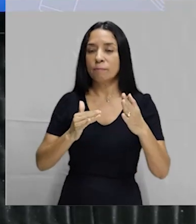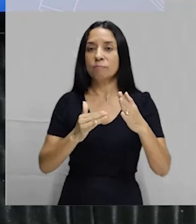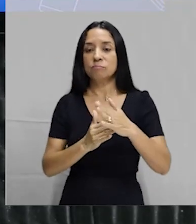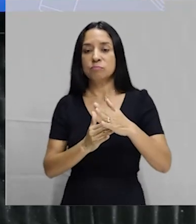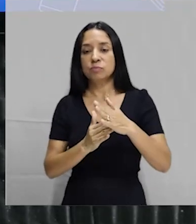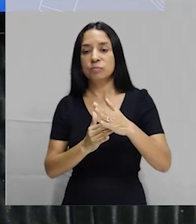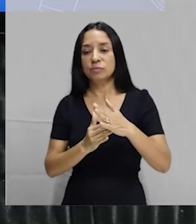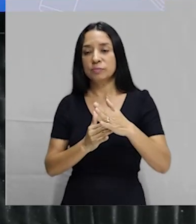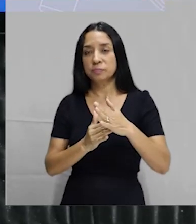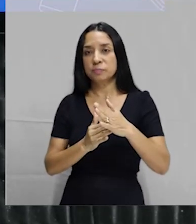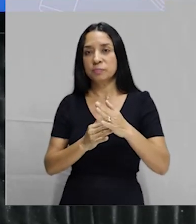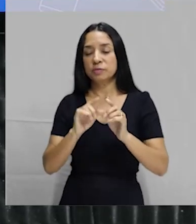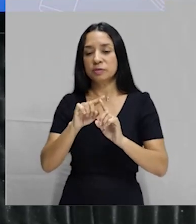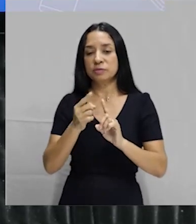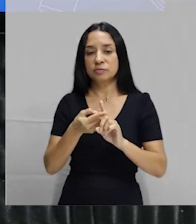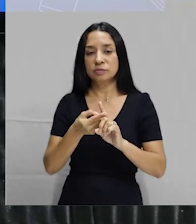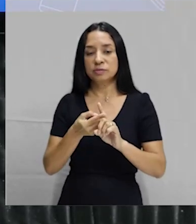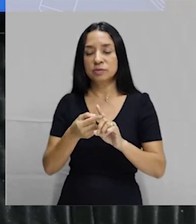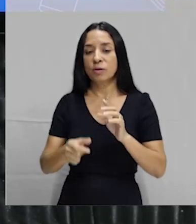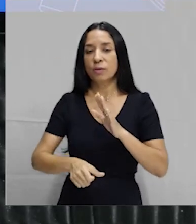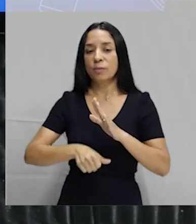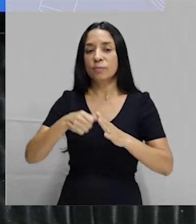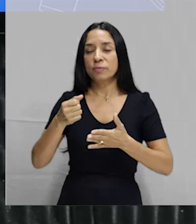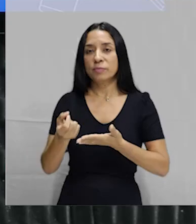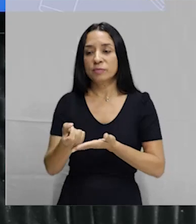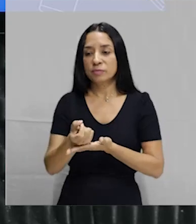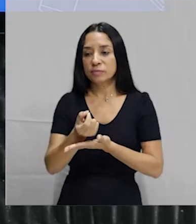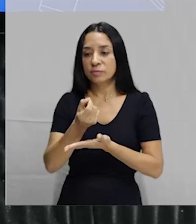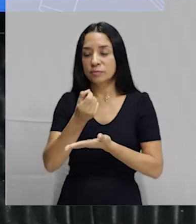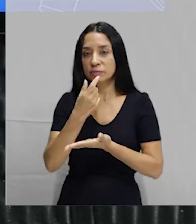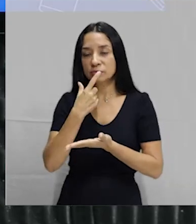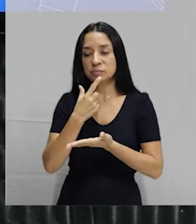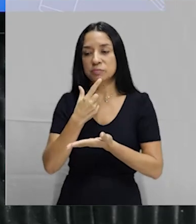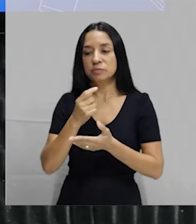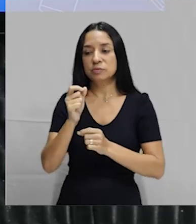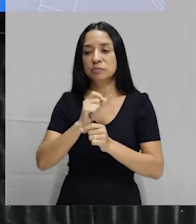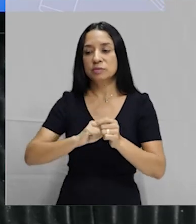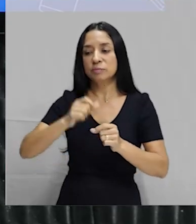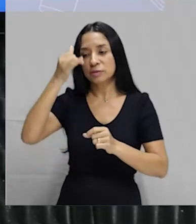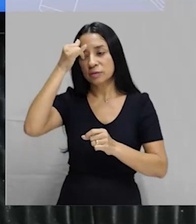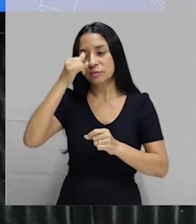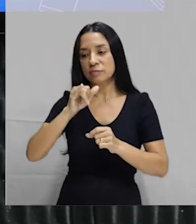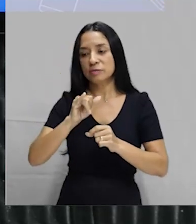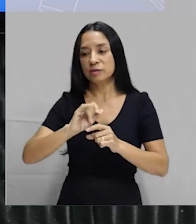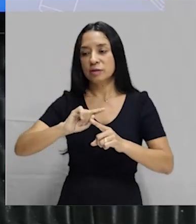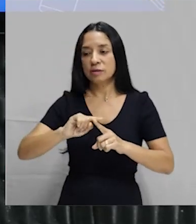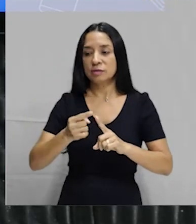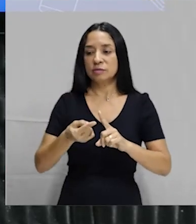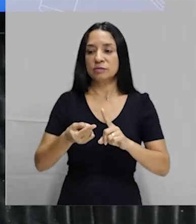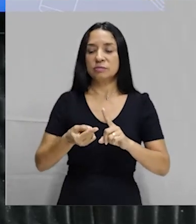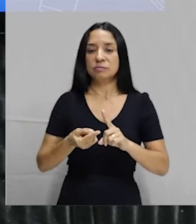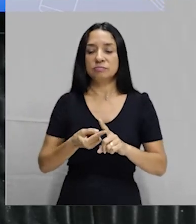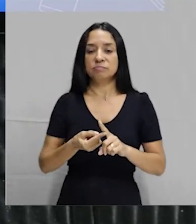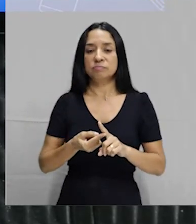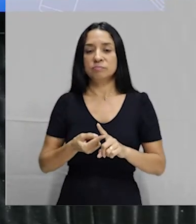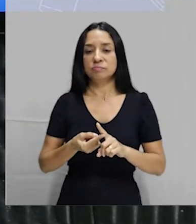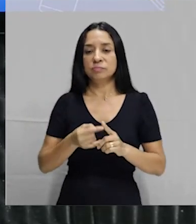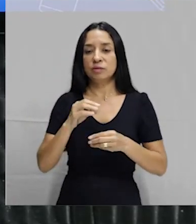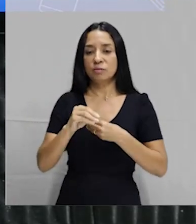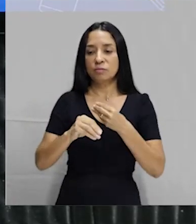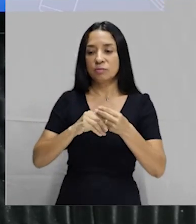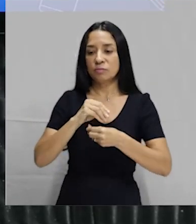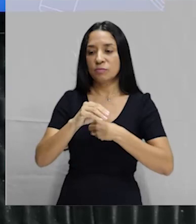O primeiro deles são as pílulas anticoncepcionais. O que são pílulas anticoncepcionais? É uma mistura de